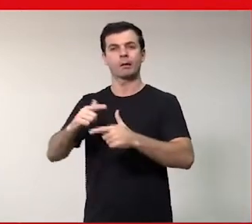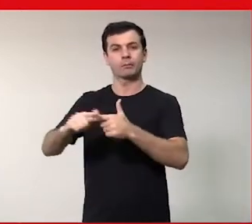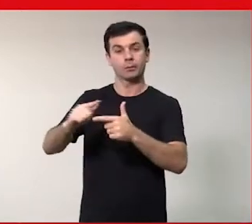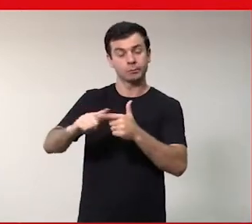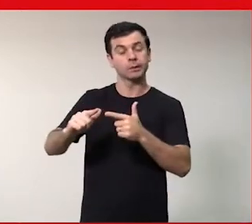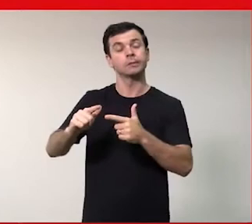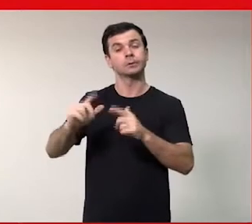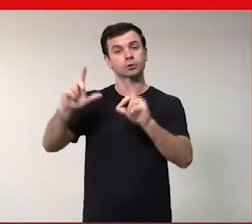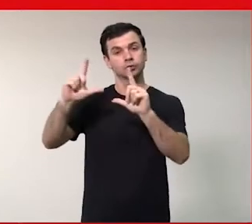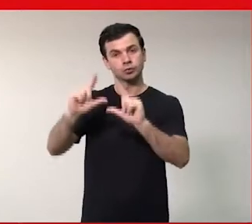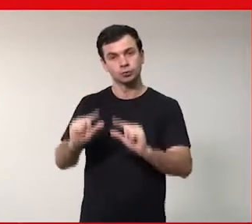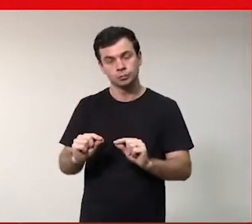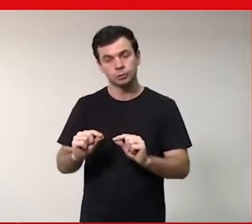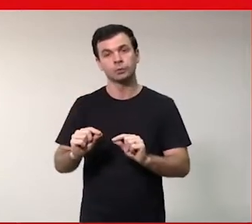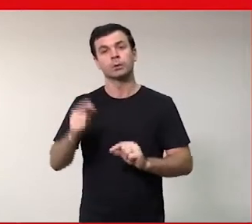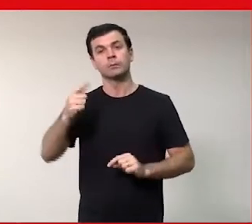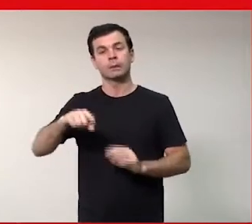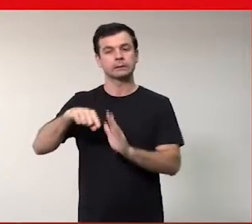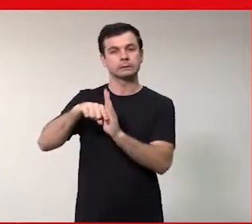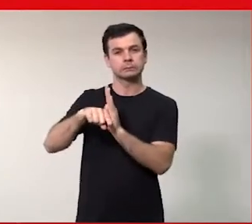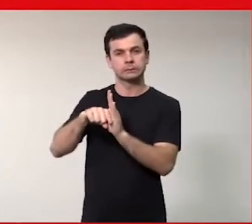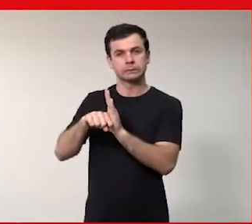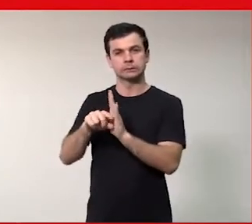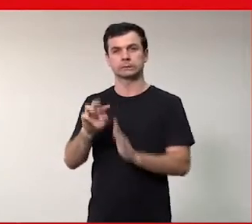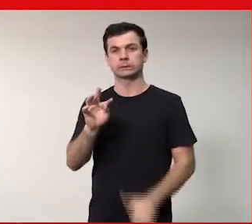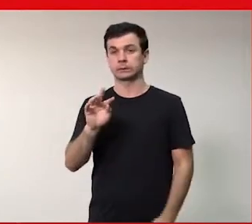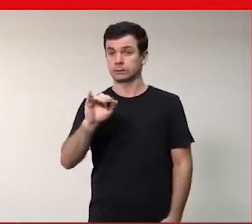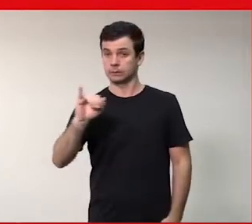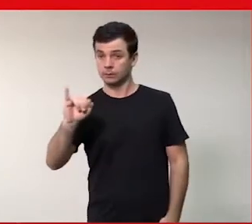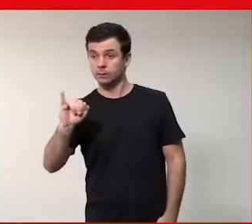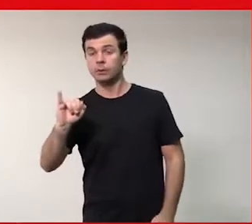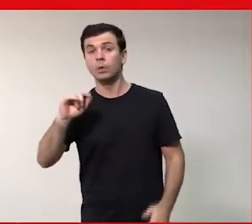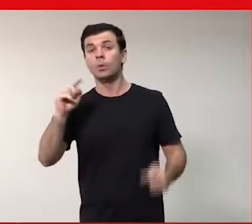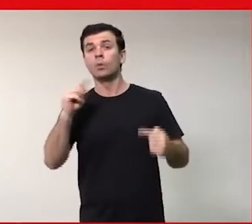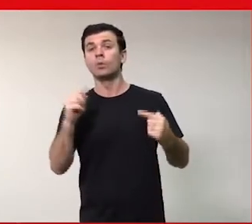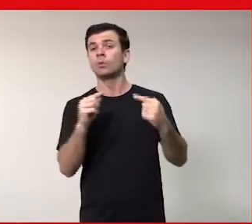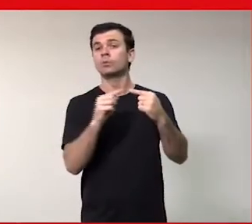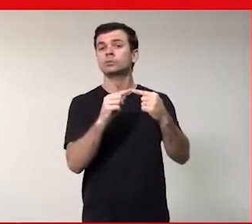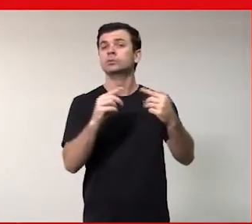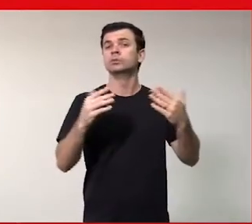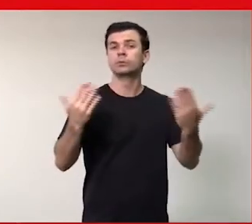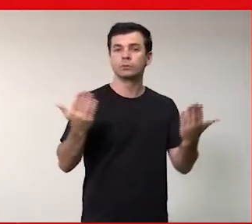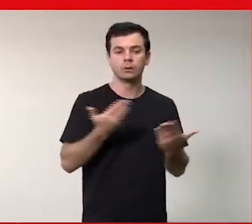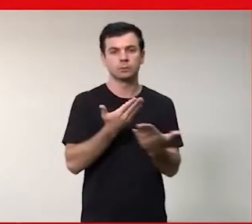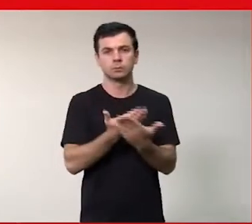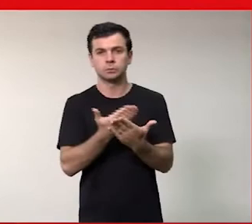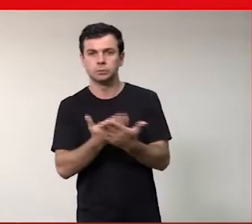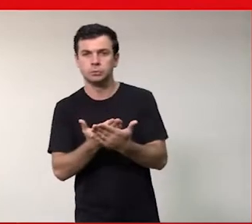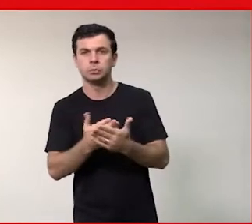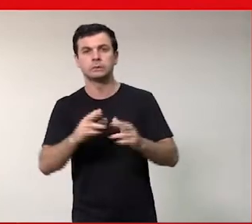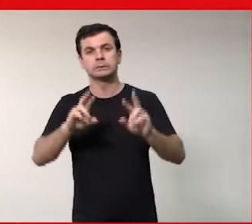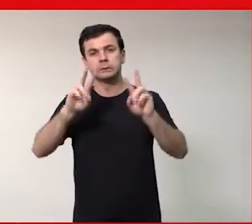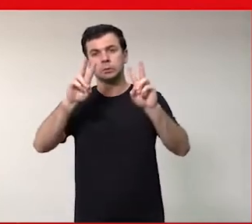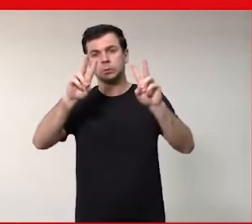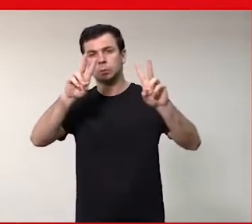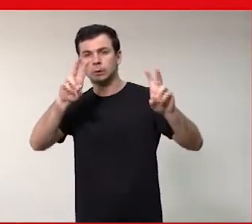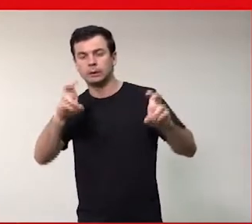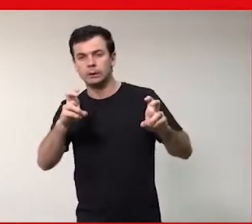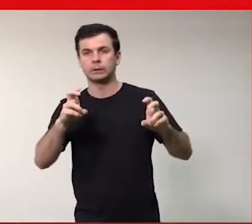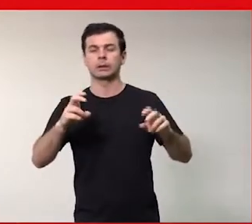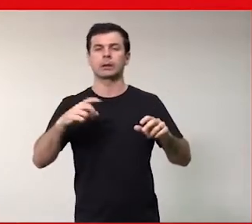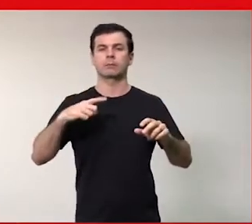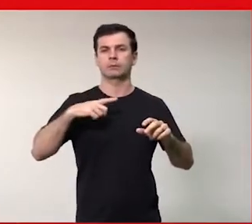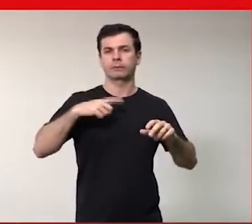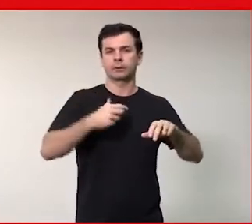pesquisa e projetos de TI, o objetivo é realizar pesquisas e publicações sobre questão de gênero, coleta métricas que